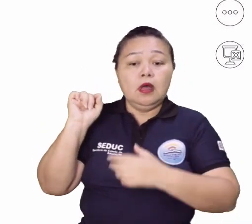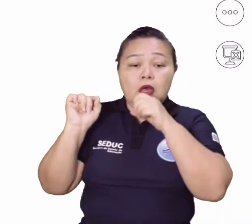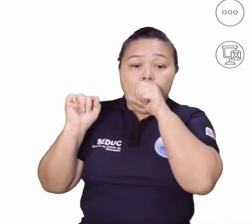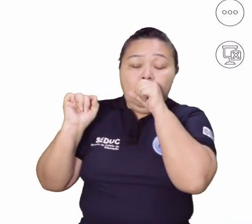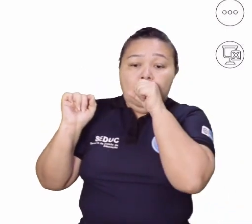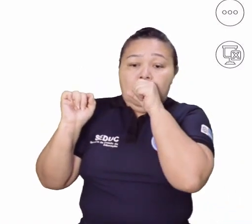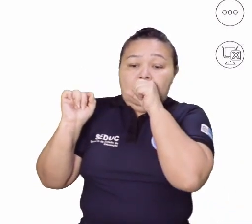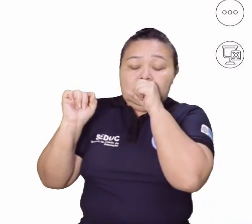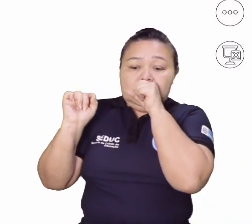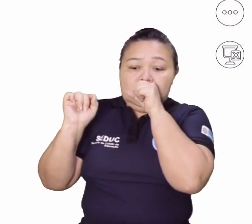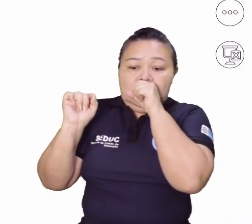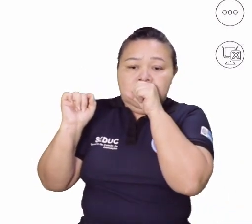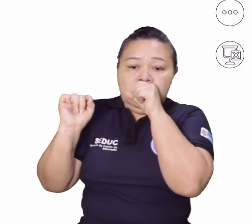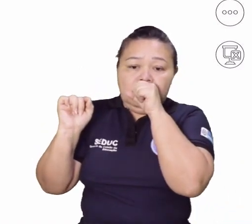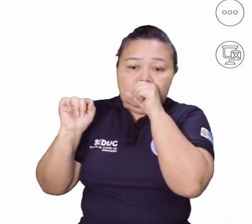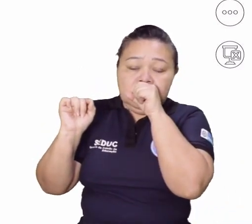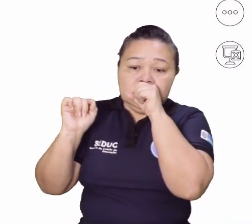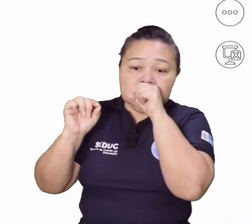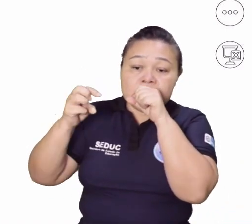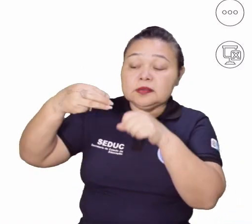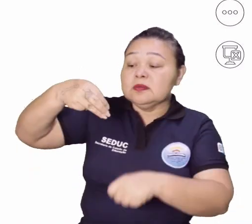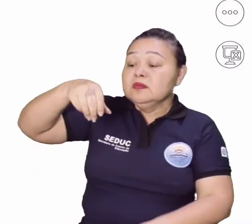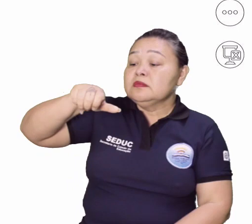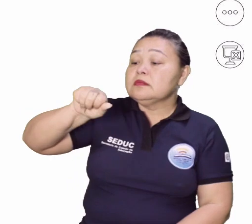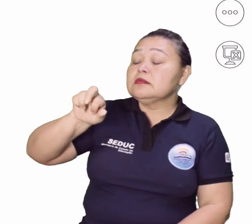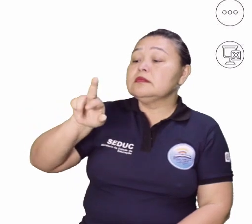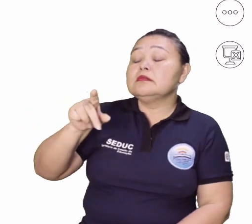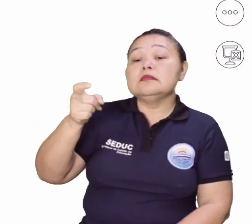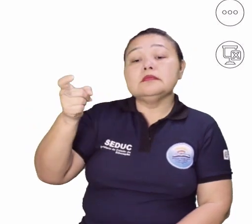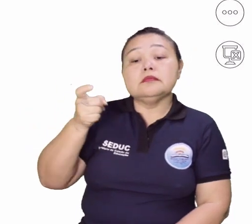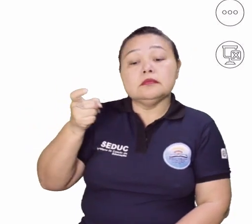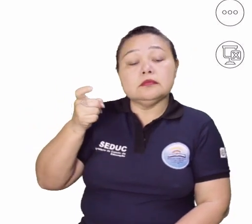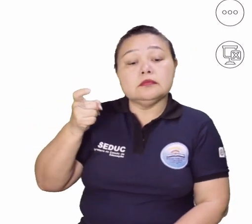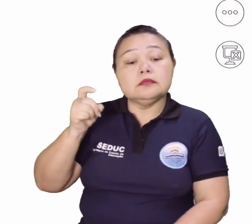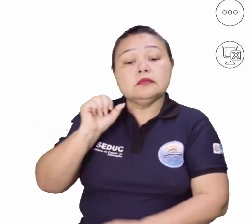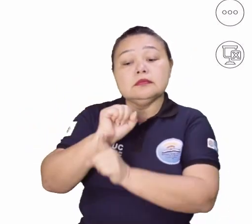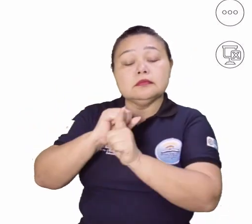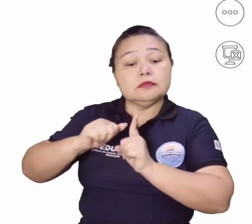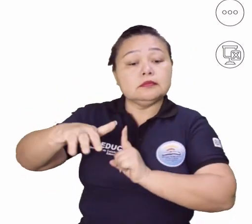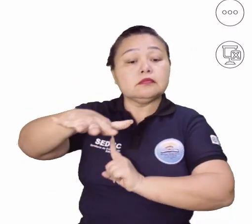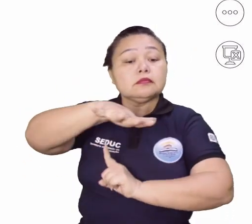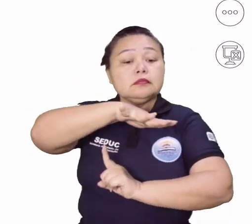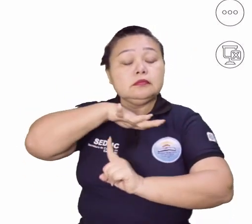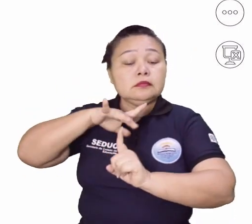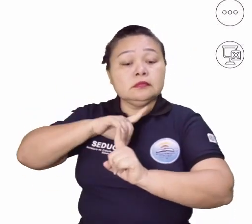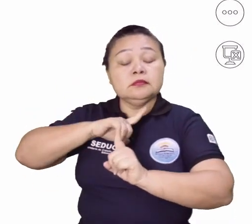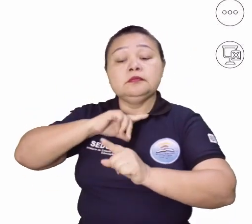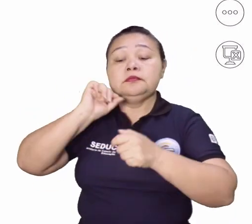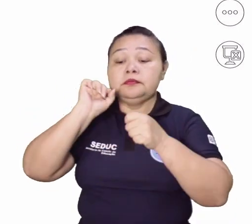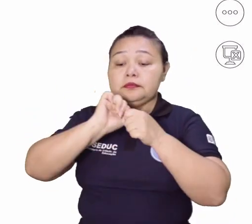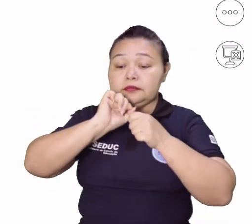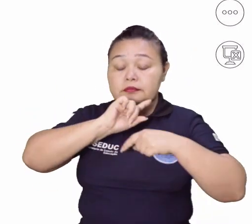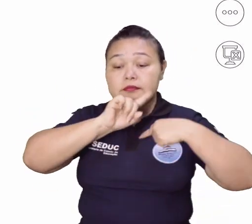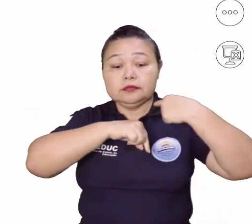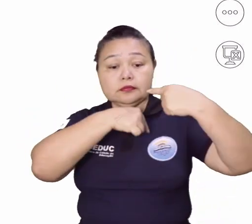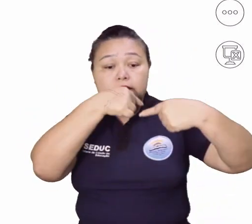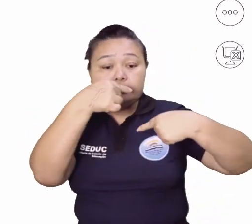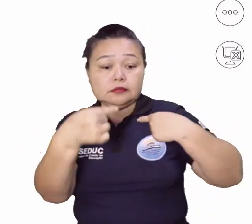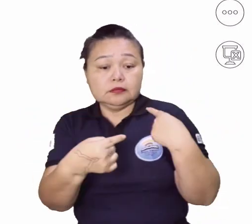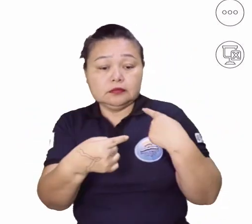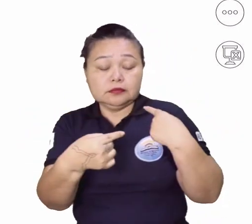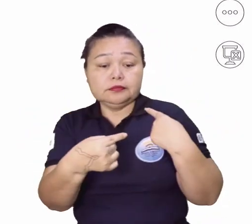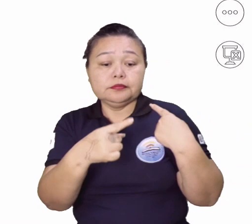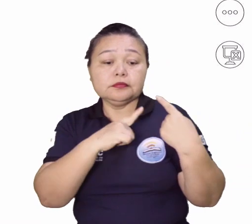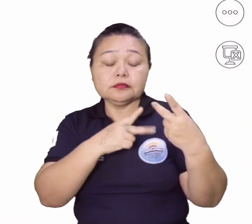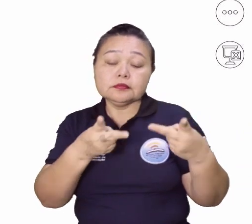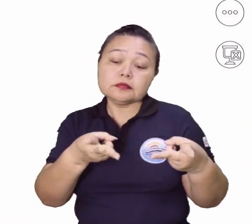Marx tem uma visão mais crítica, né? Ele fala que a sociedade capitalista produz e reproduz em sua existência a